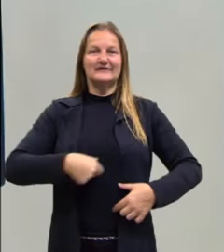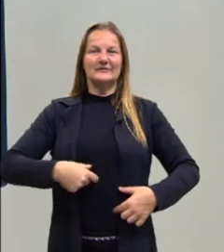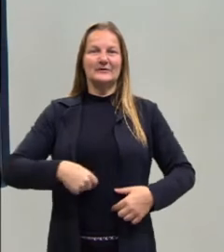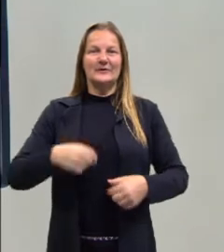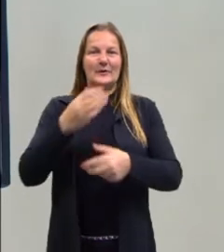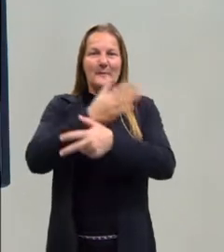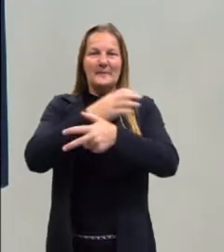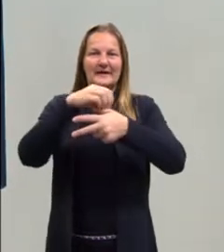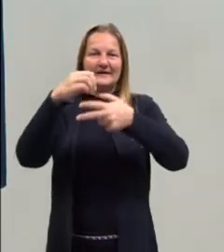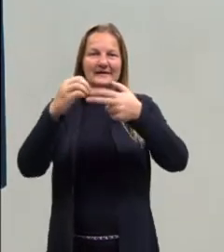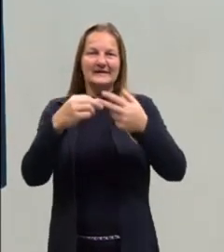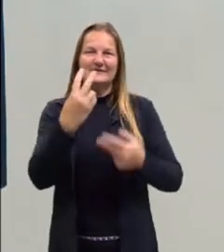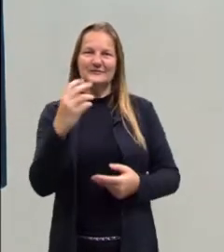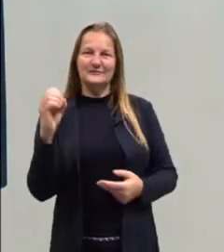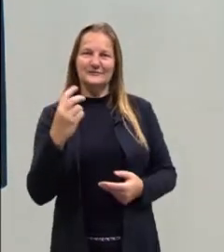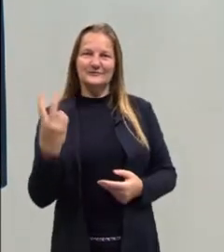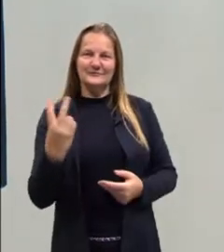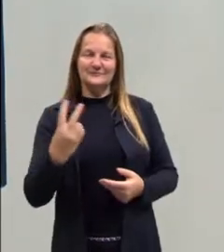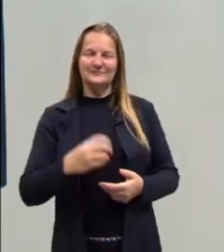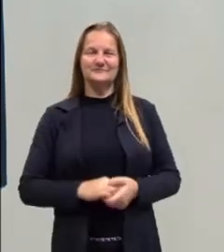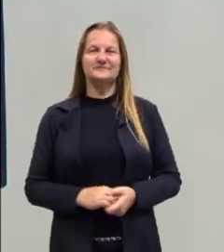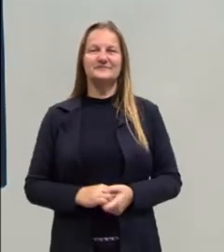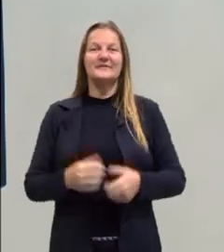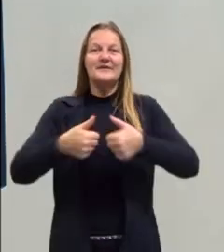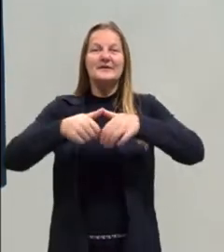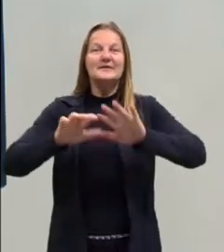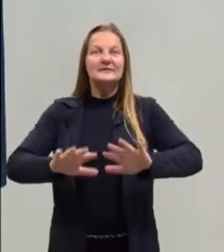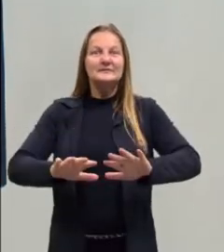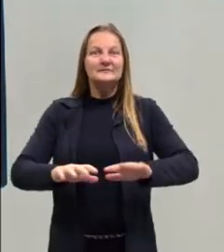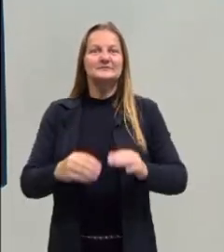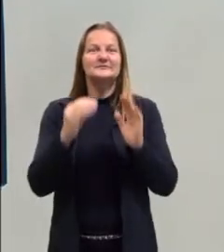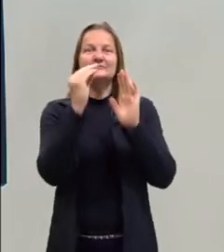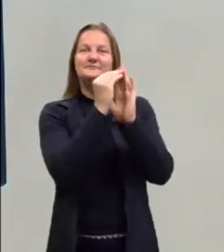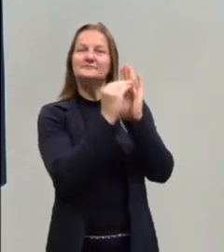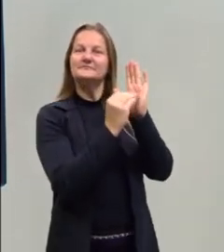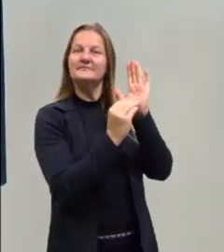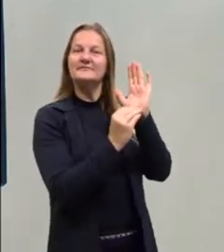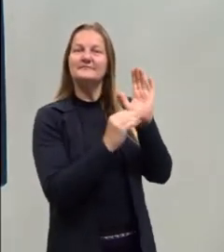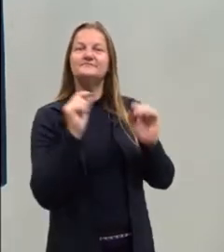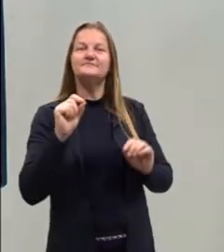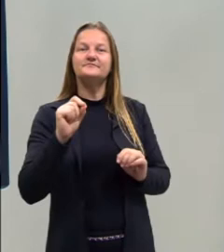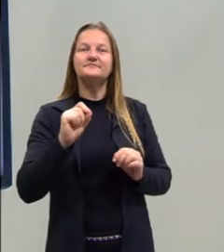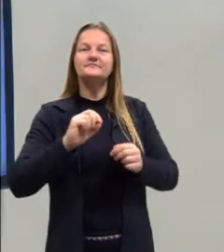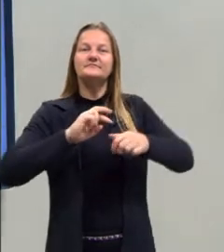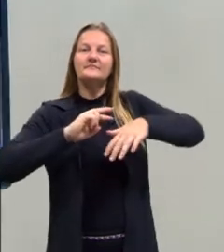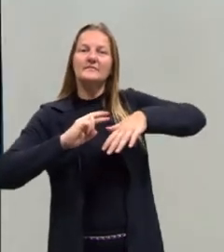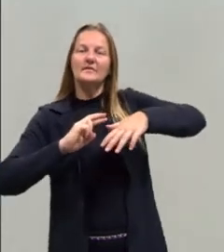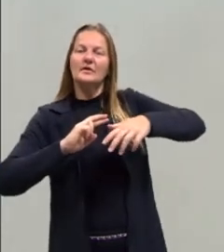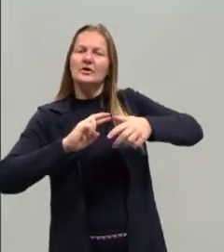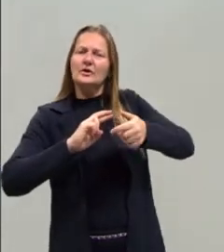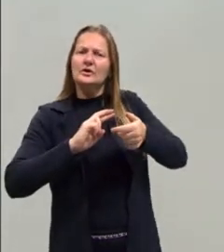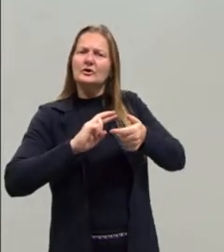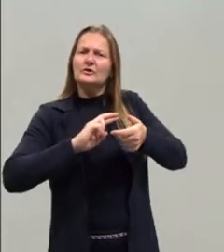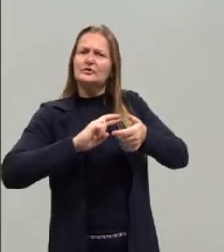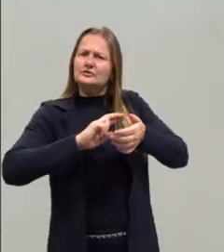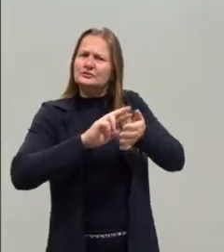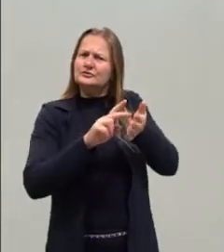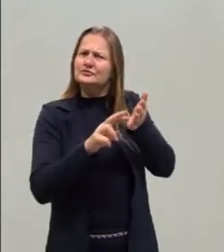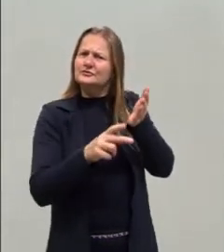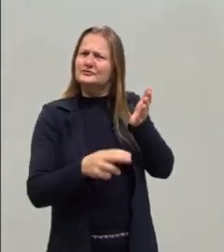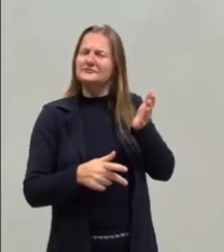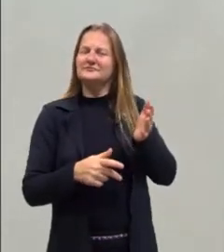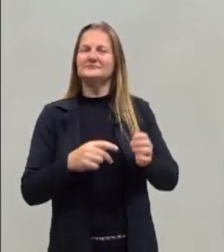2022. Estamos trabalhando com gêneros textuais e estudo do verbo.